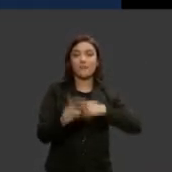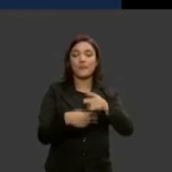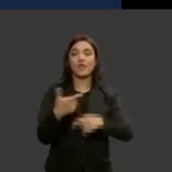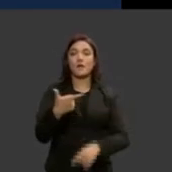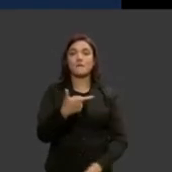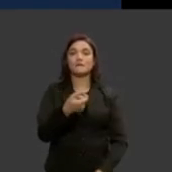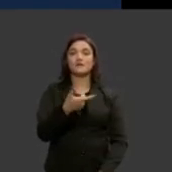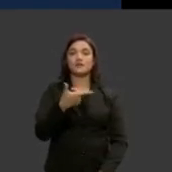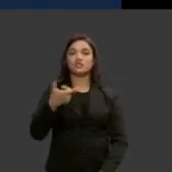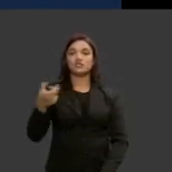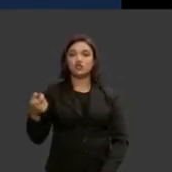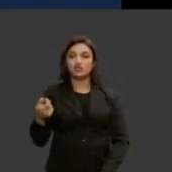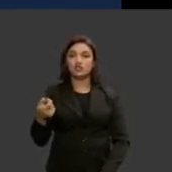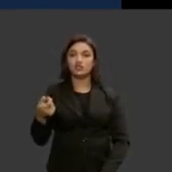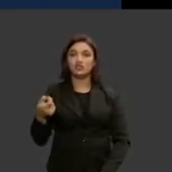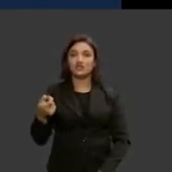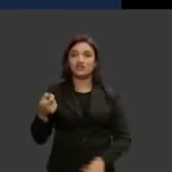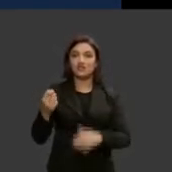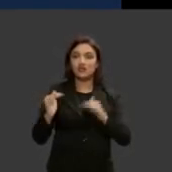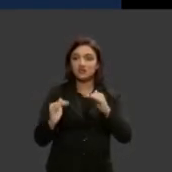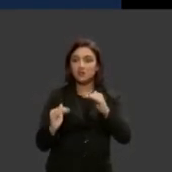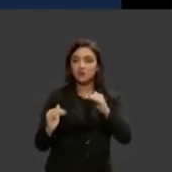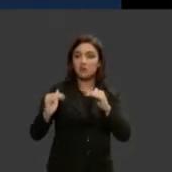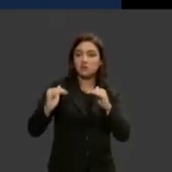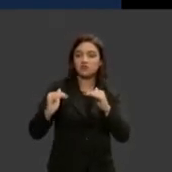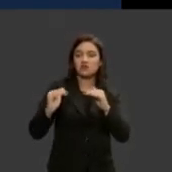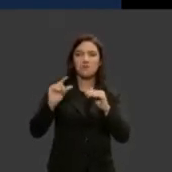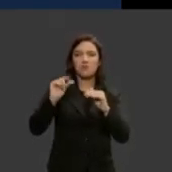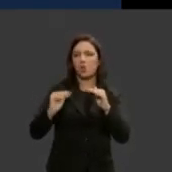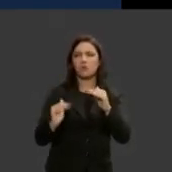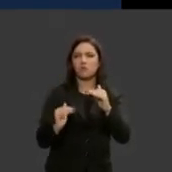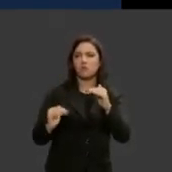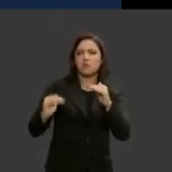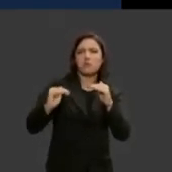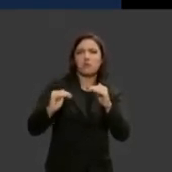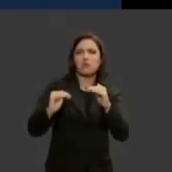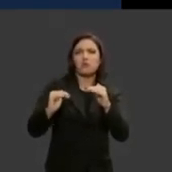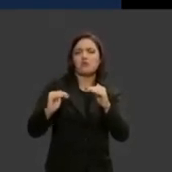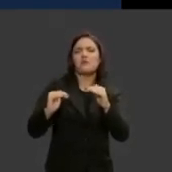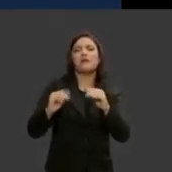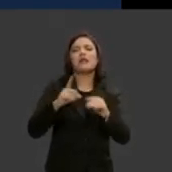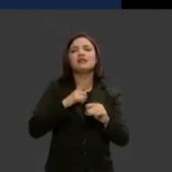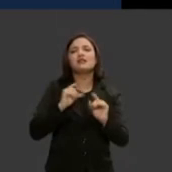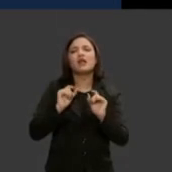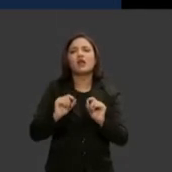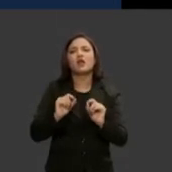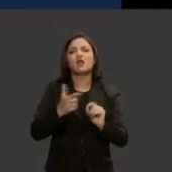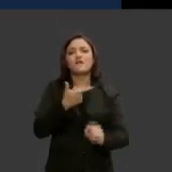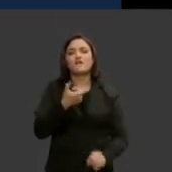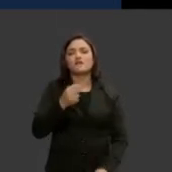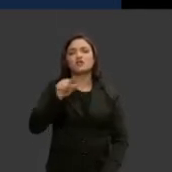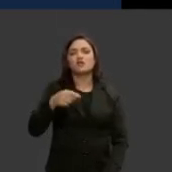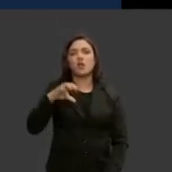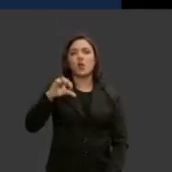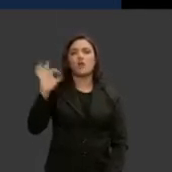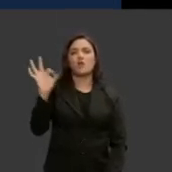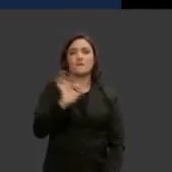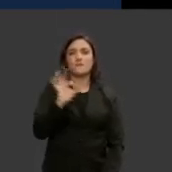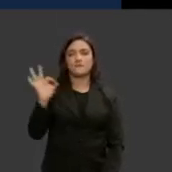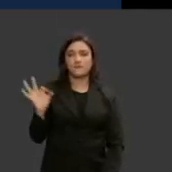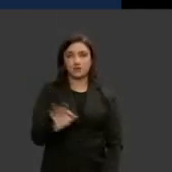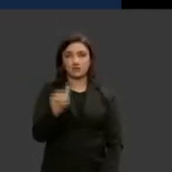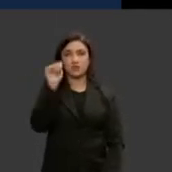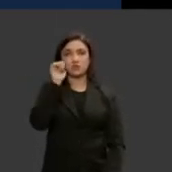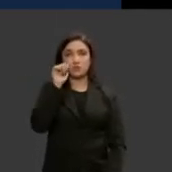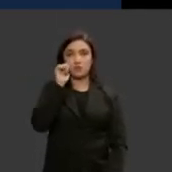2020 não aumentou muito muito embora seja um pouco mais do que no Brasil temos um número de 20,9% de